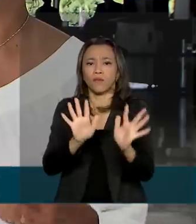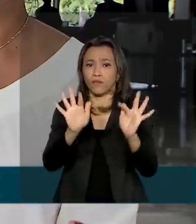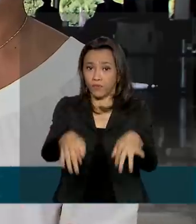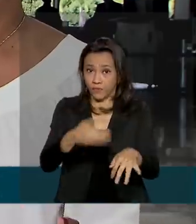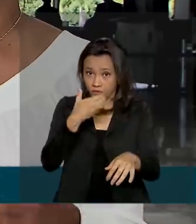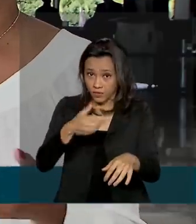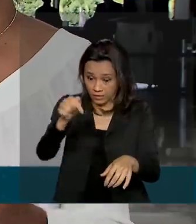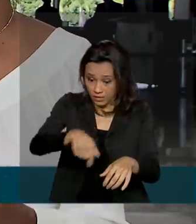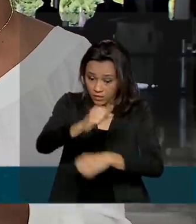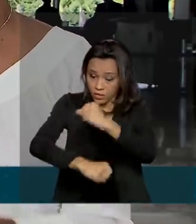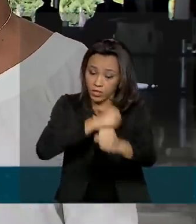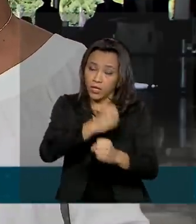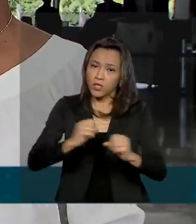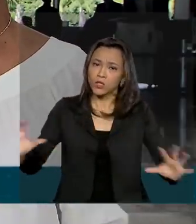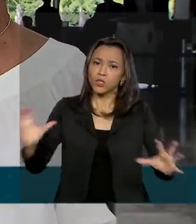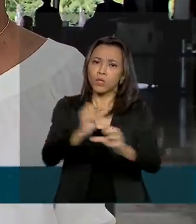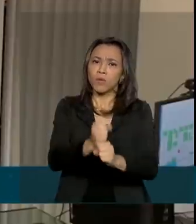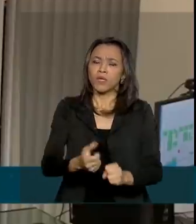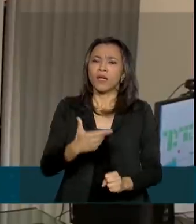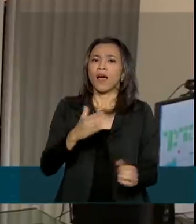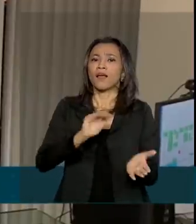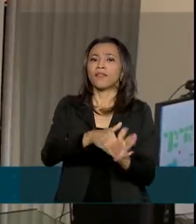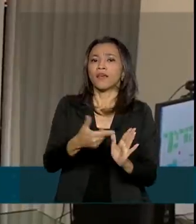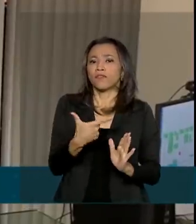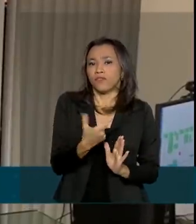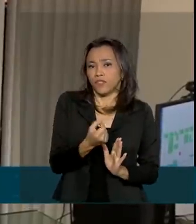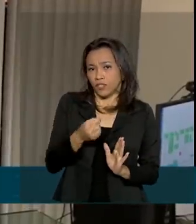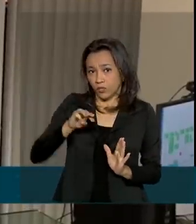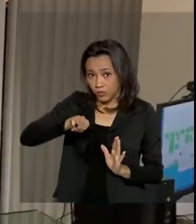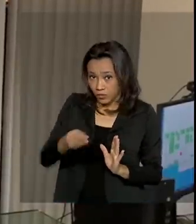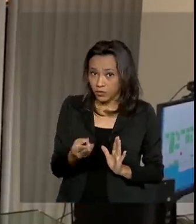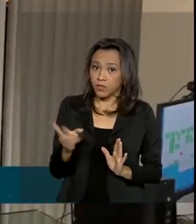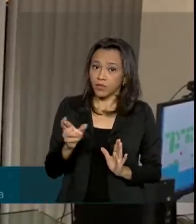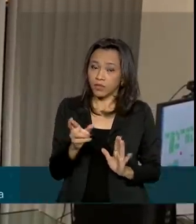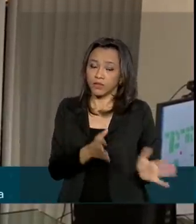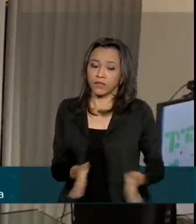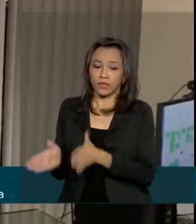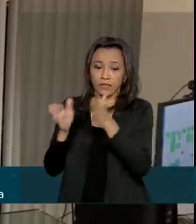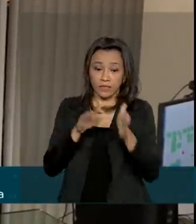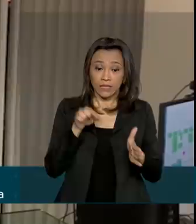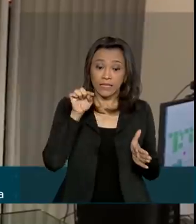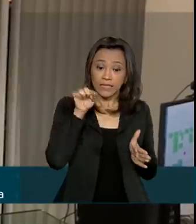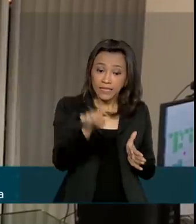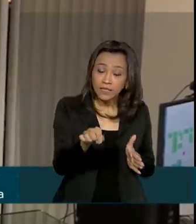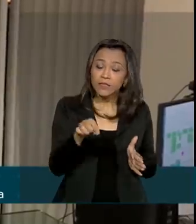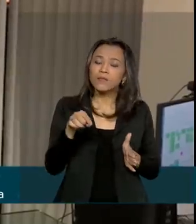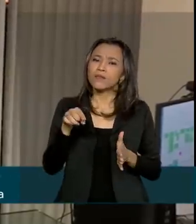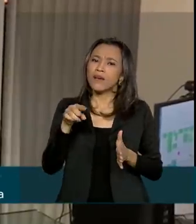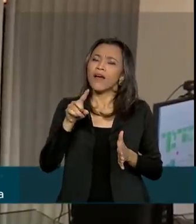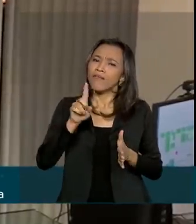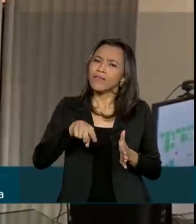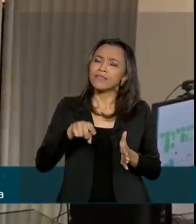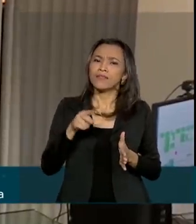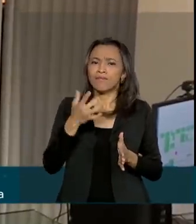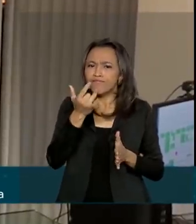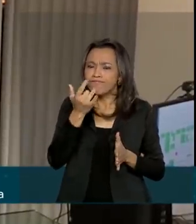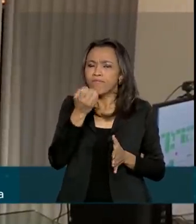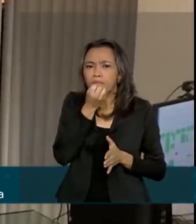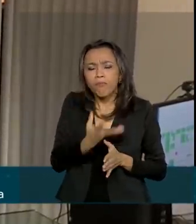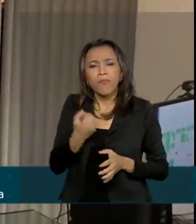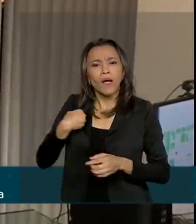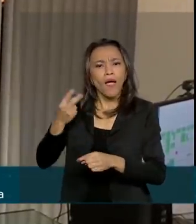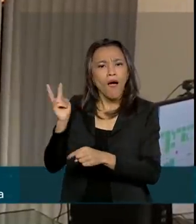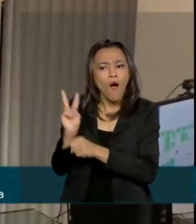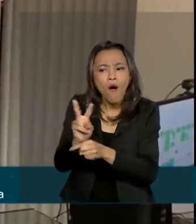somando até R 20 bilhões. Isso vai fazer com que o crédito seja efetivamente oferecido e as